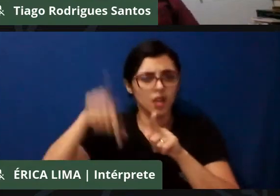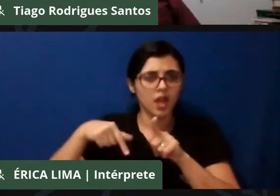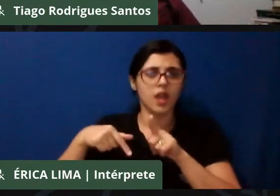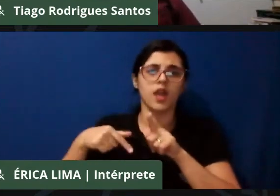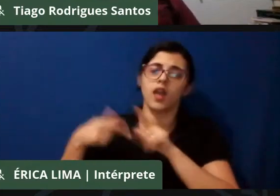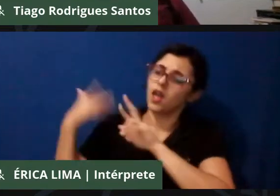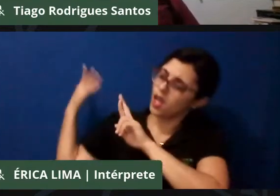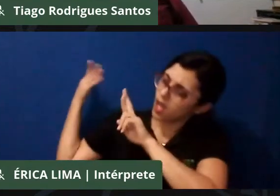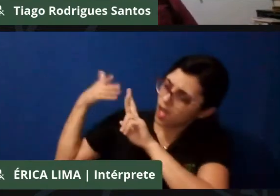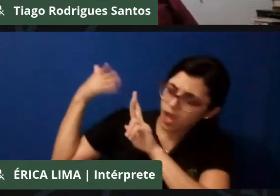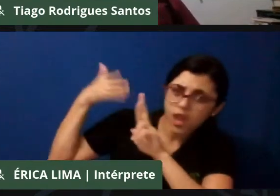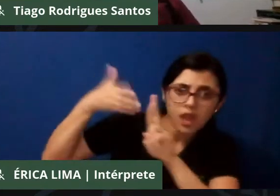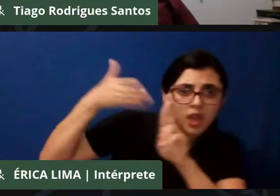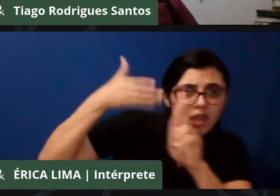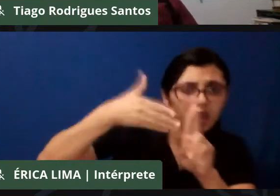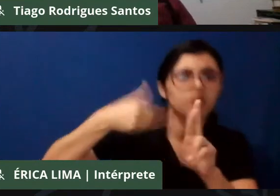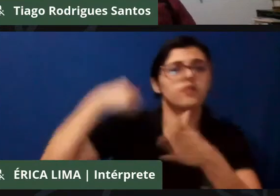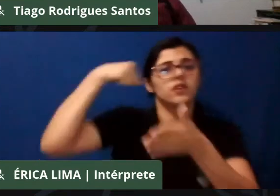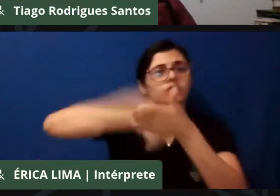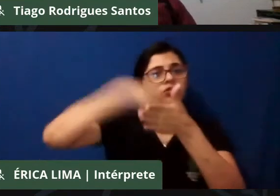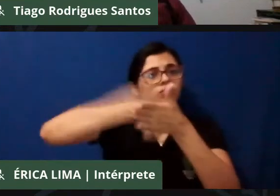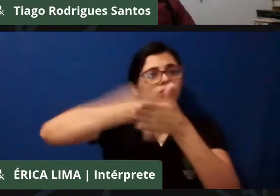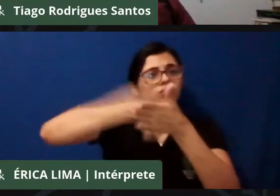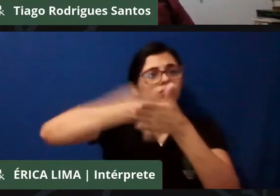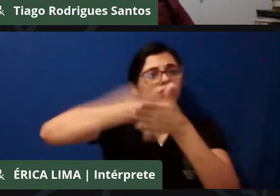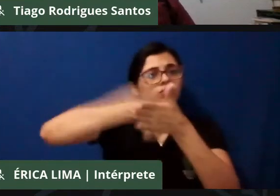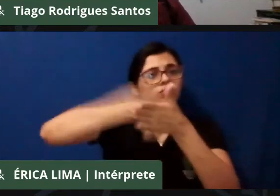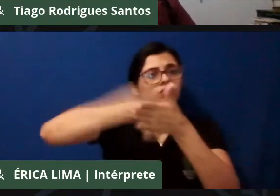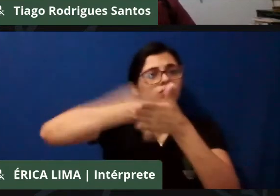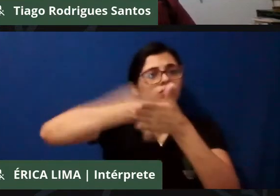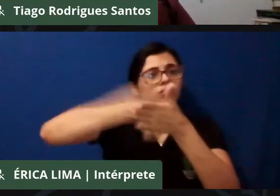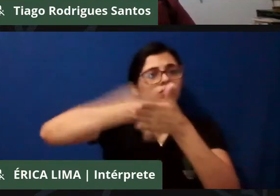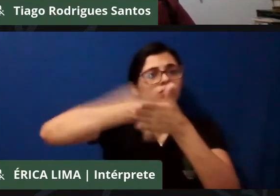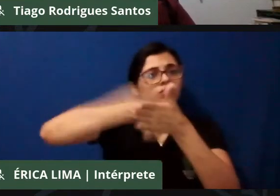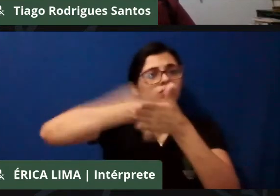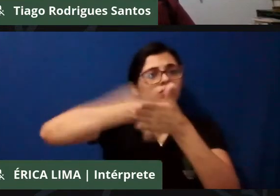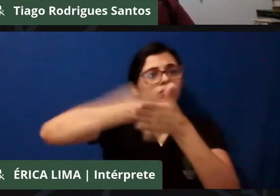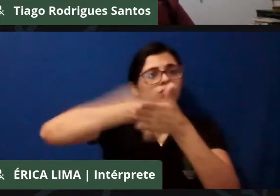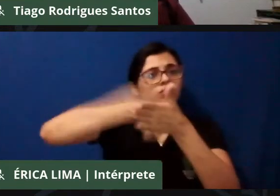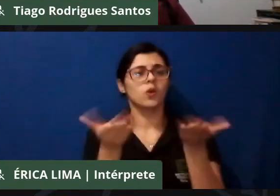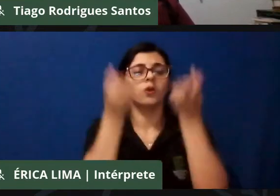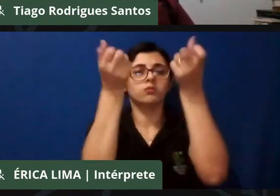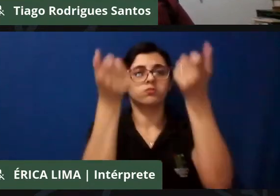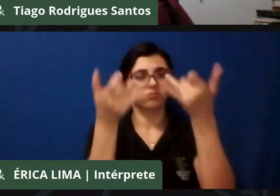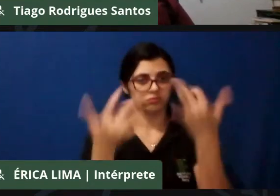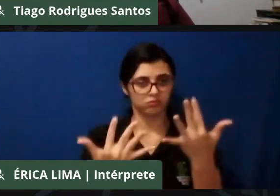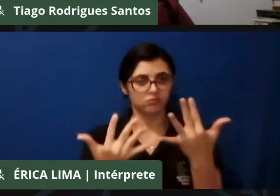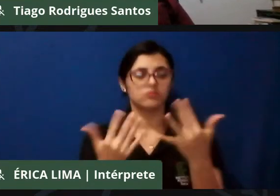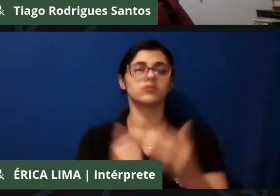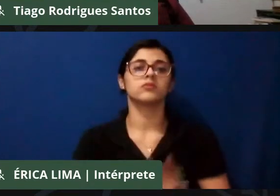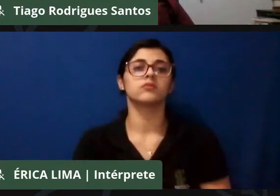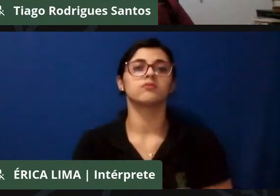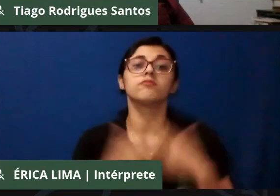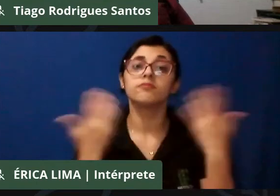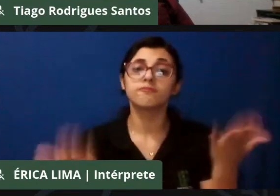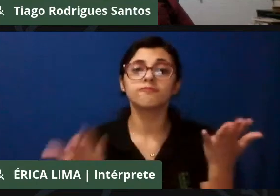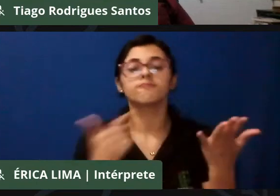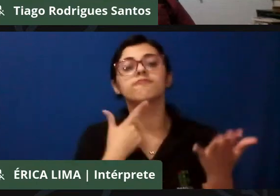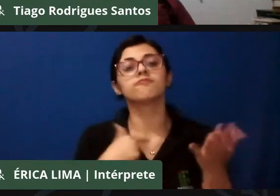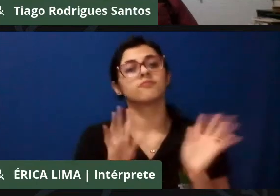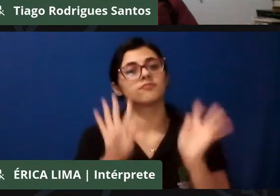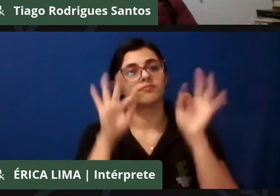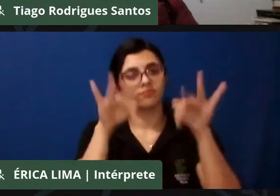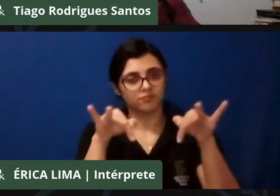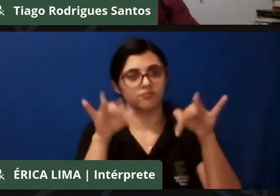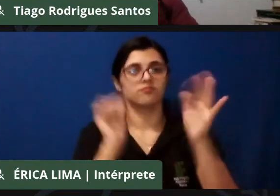de luta, como referência de resistência para a gente estar hoje falando. Então, gostaria de ir finalizando